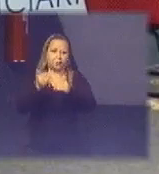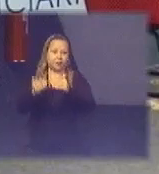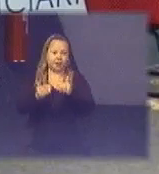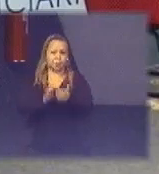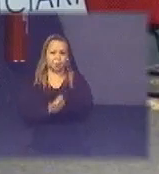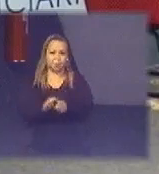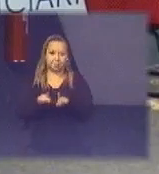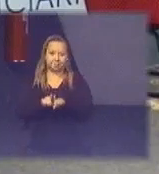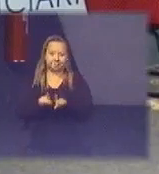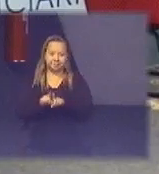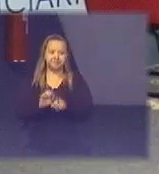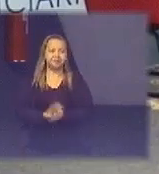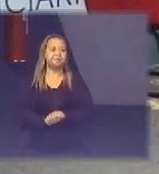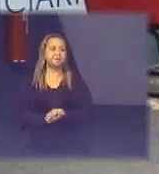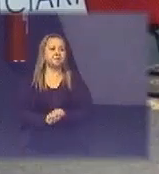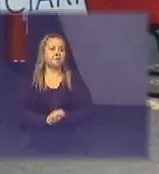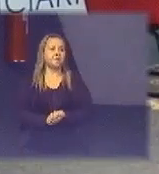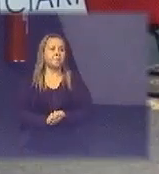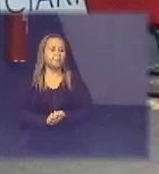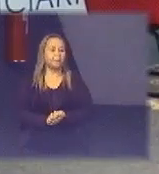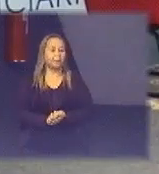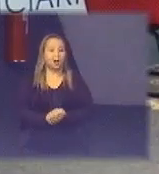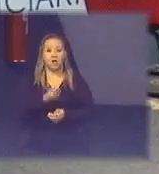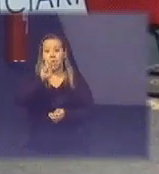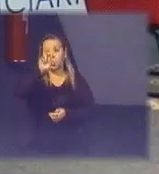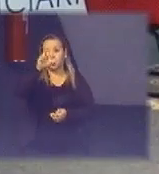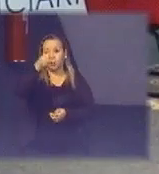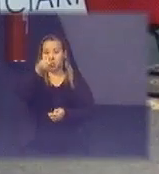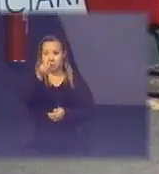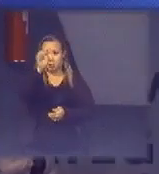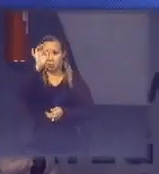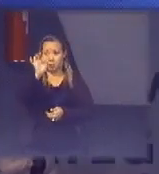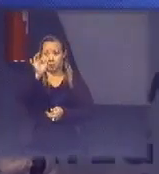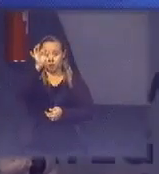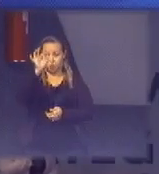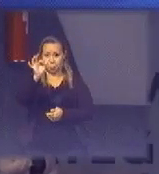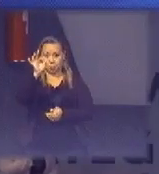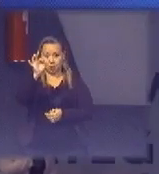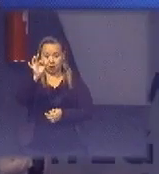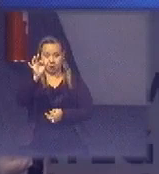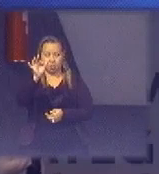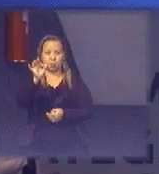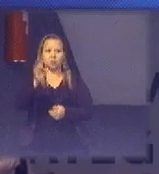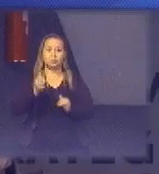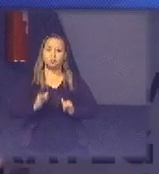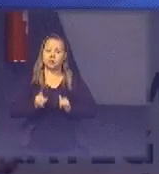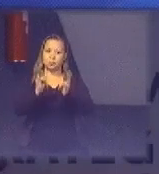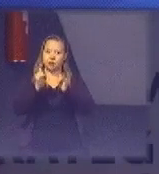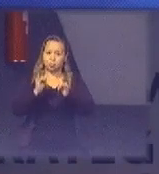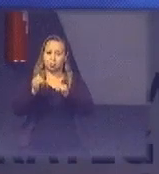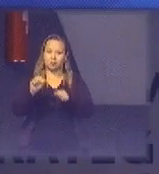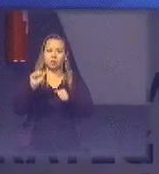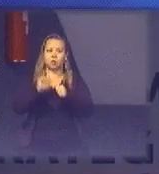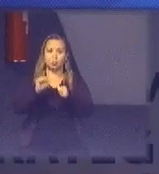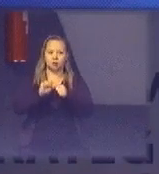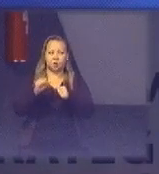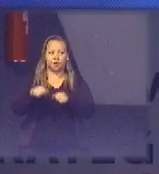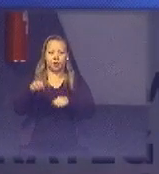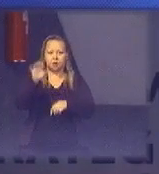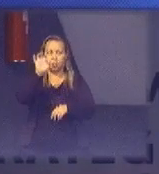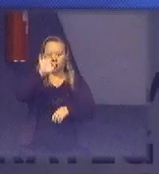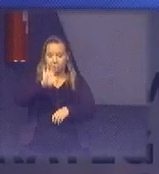uma vez por favor mais uma 56% dos resíduos eletroeletrônicos são produzidos e consumidos na região